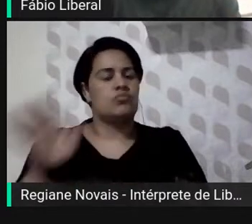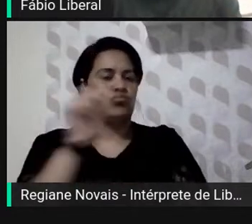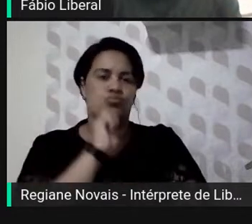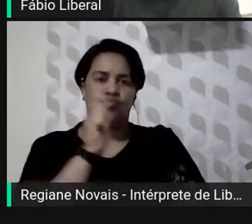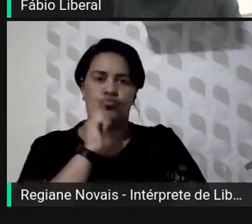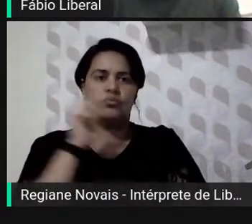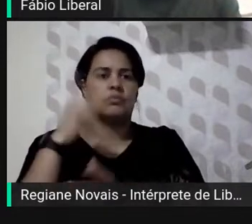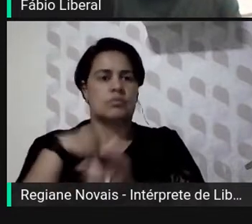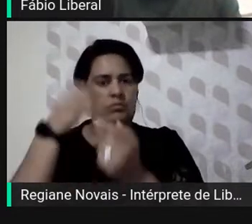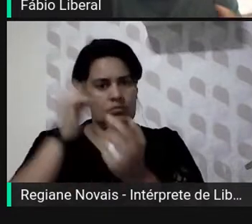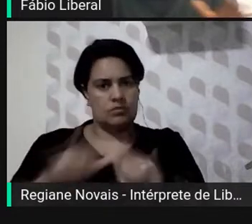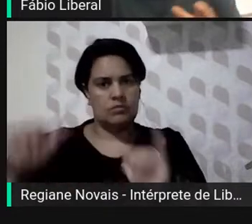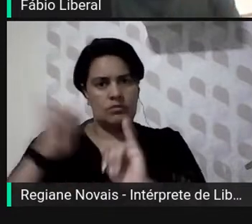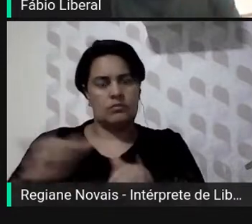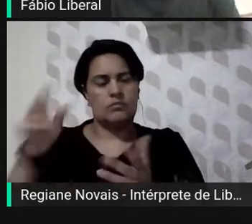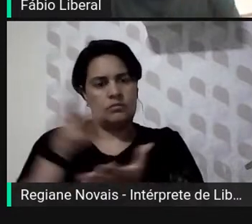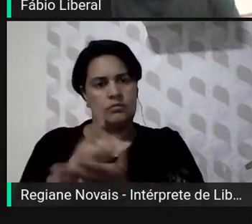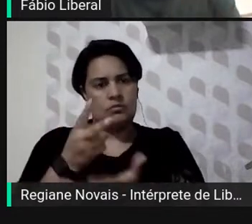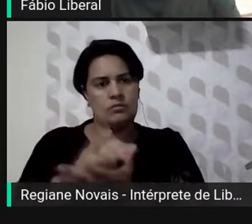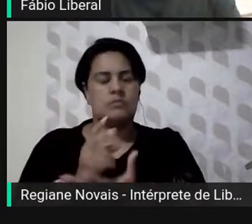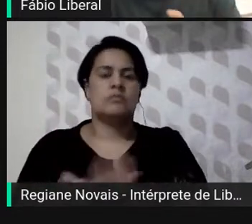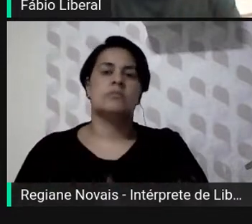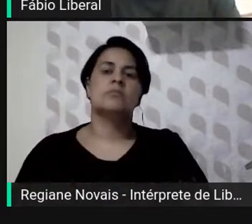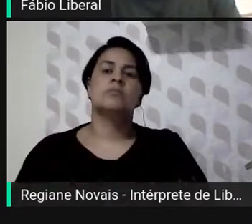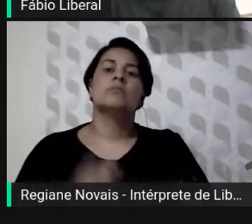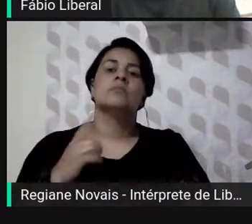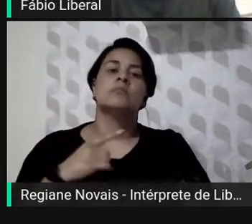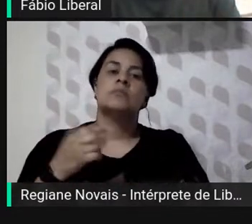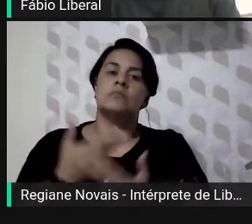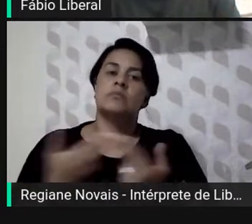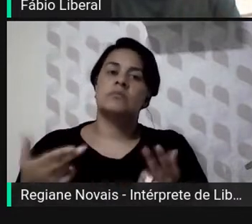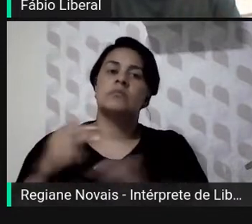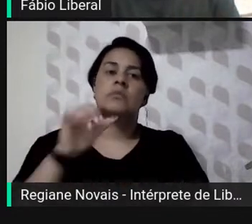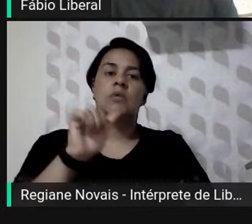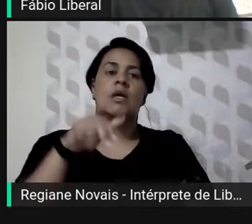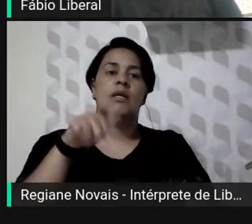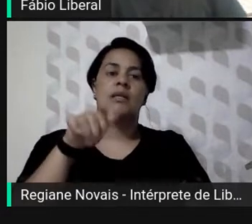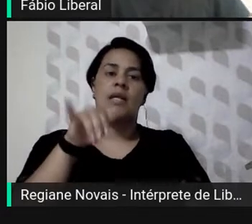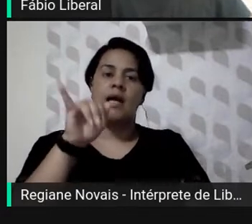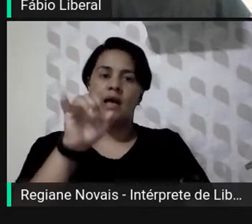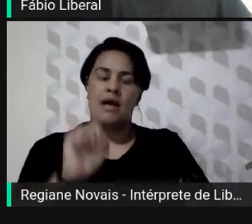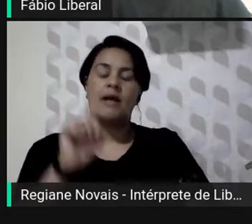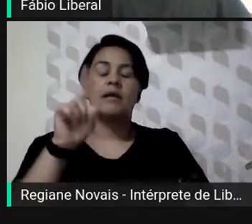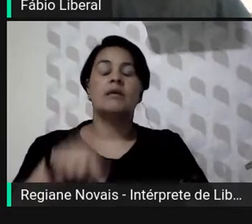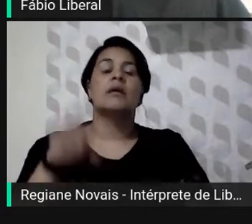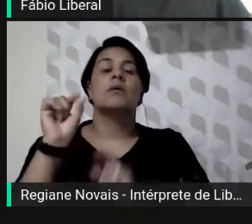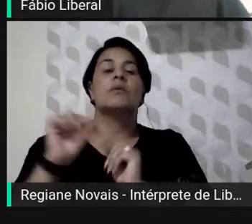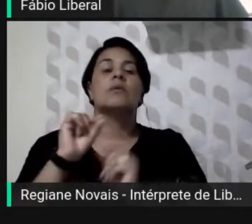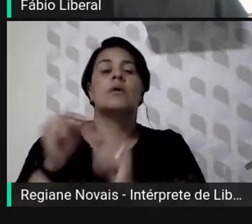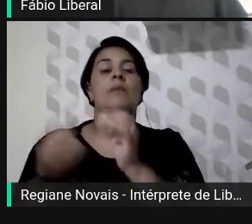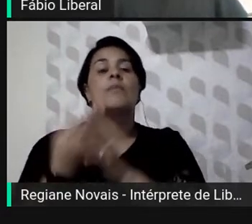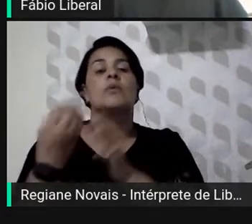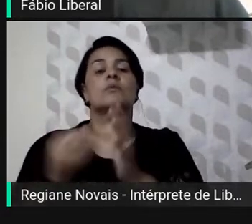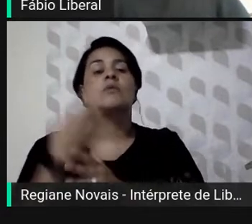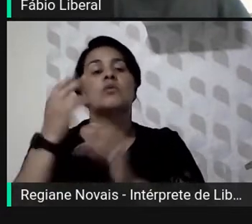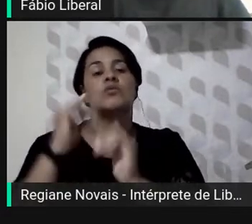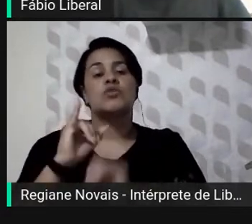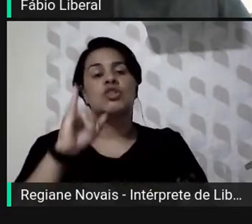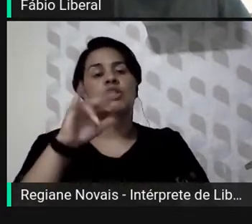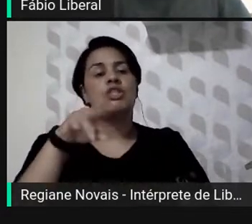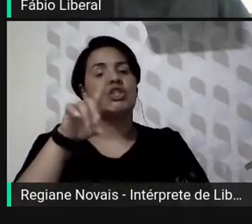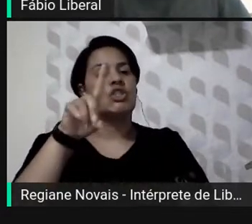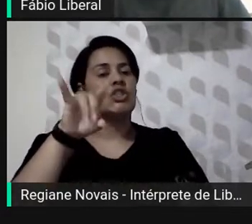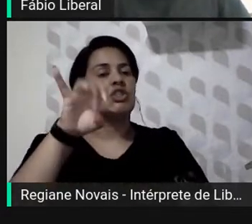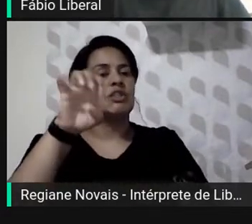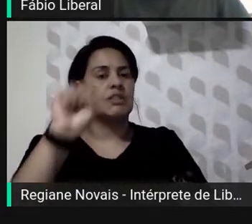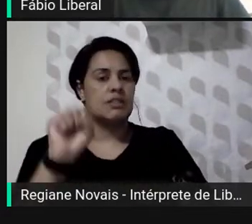regular dos diários. Um acréscimo importante que os anais agregaram foi a produção de índices que funcionavam para auxiliar